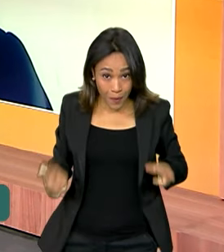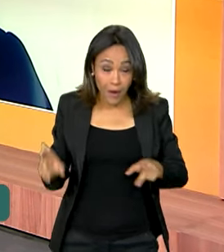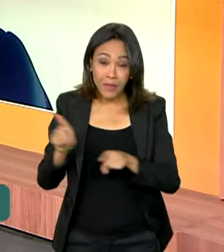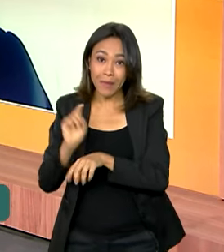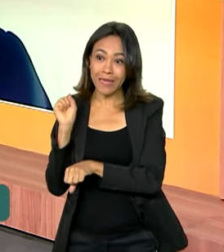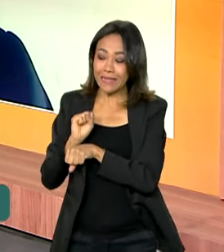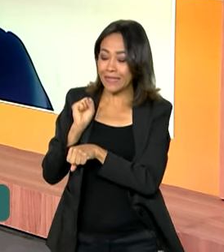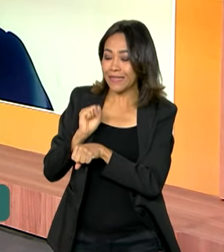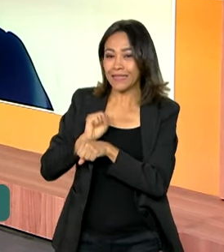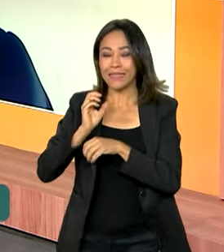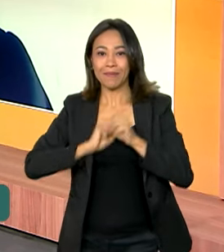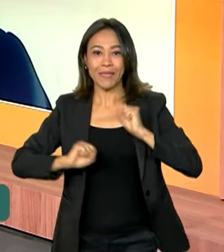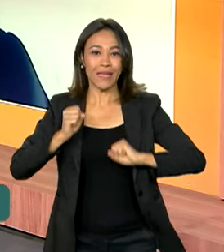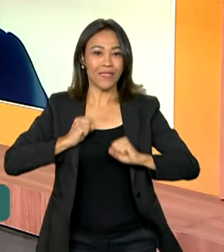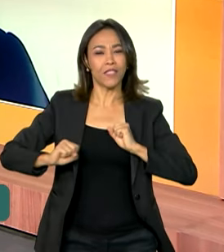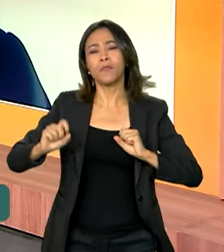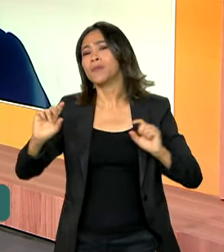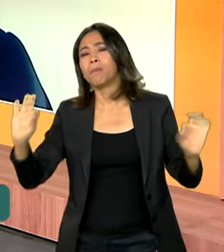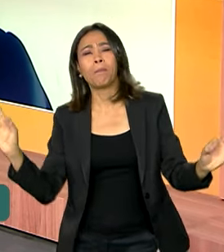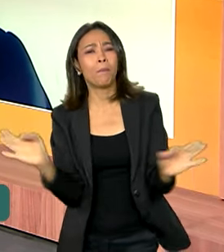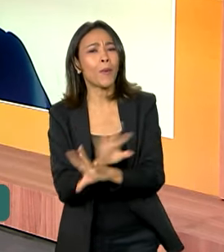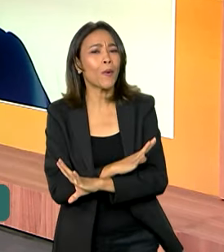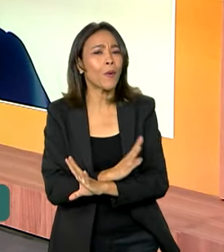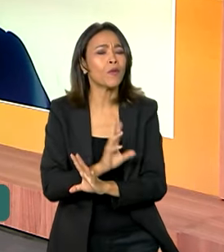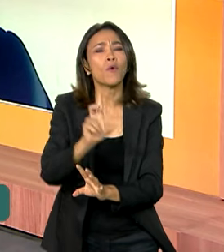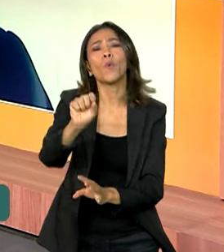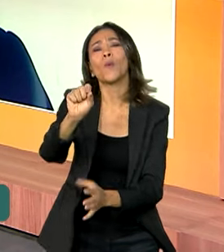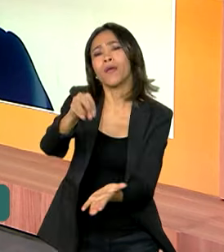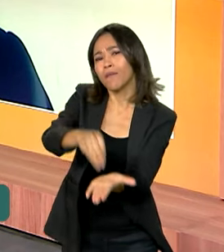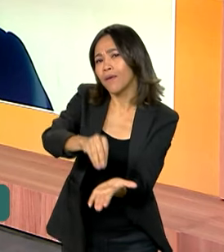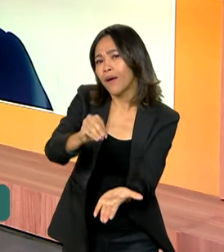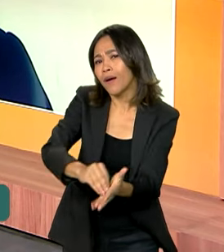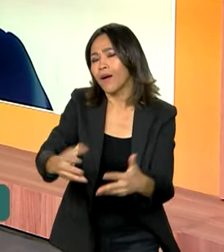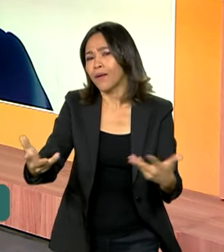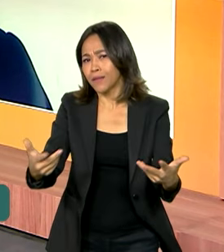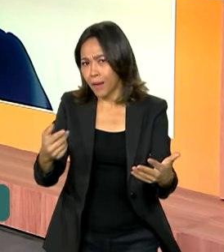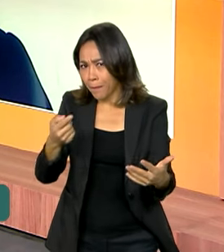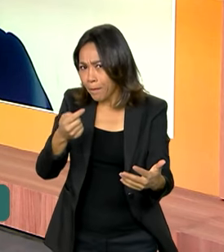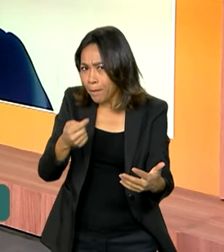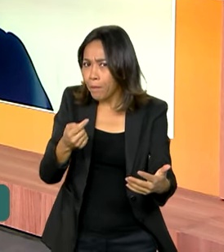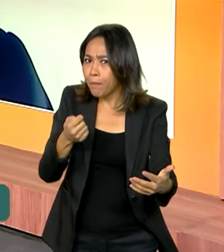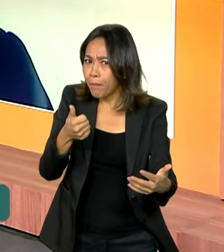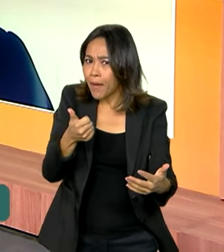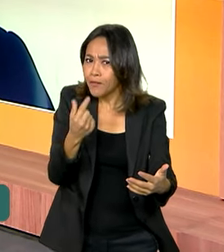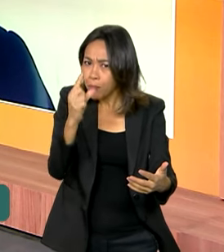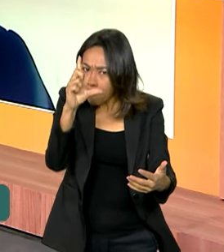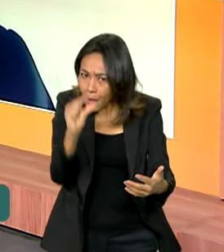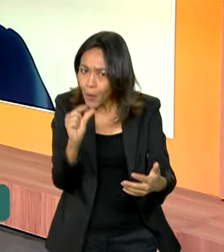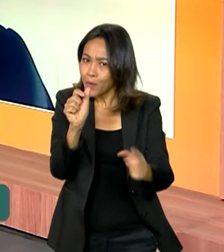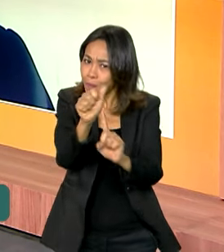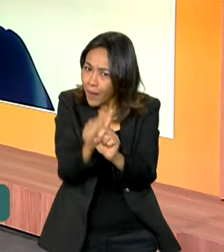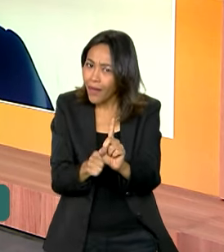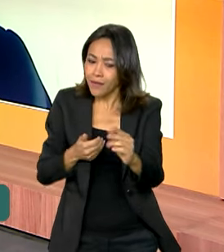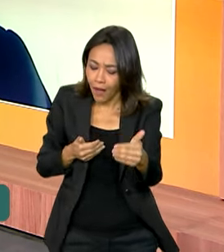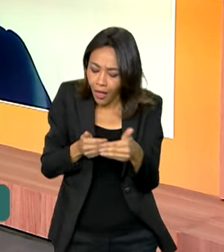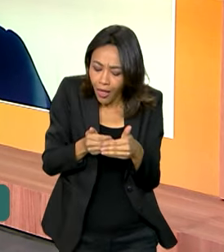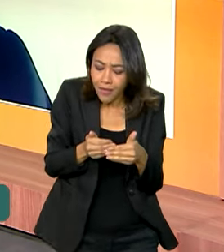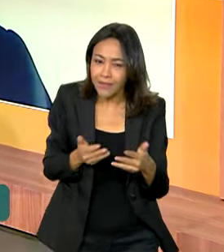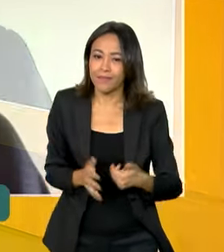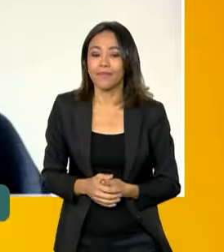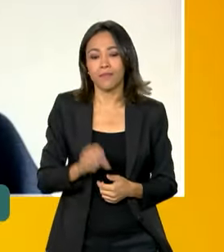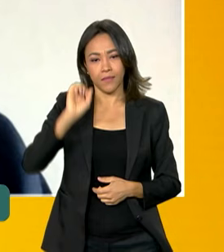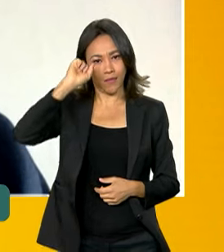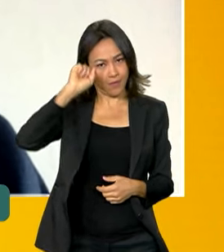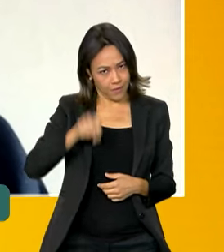está tudo pronto, o que falta, como é que está aí a sensação a menos de um mês da prova. Sim, está tudo